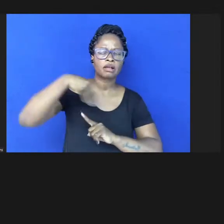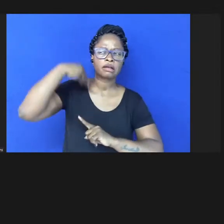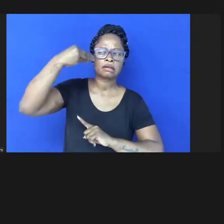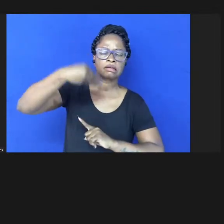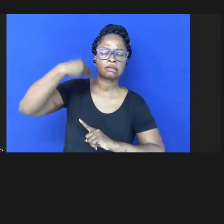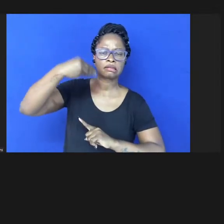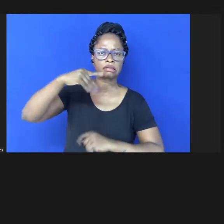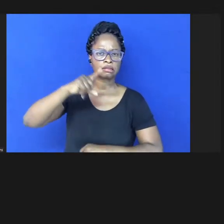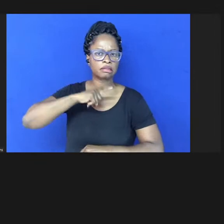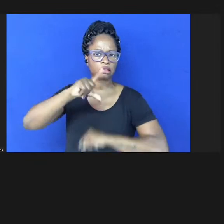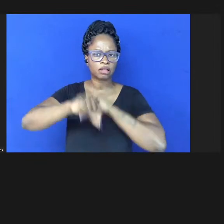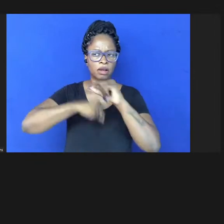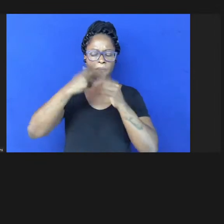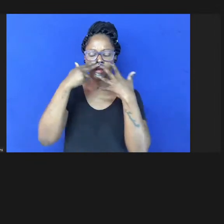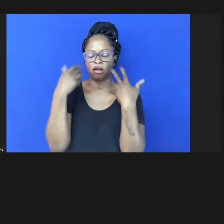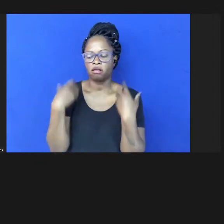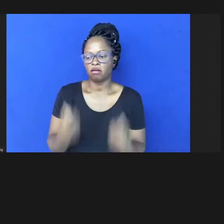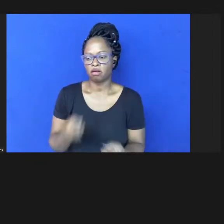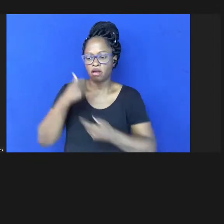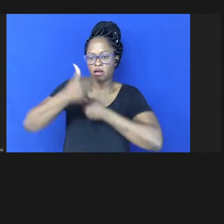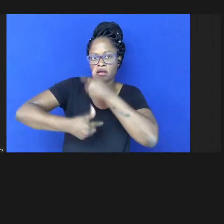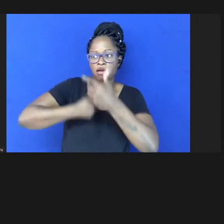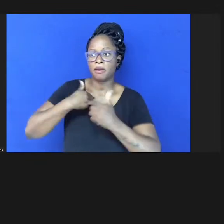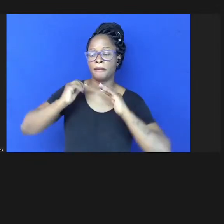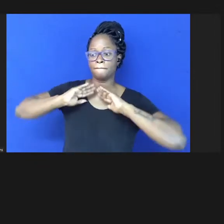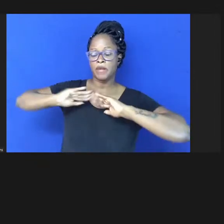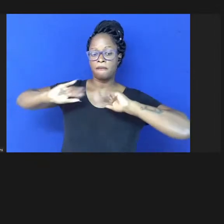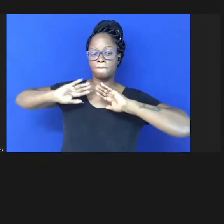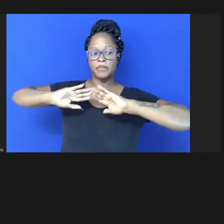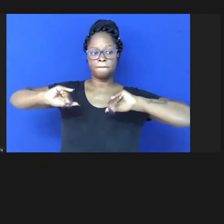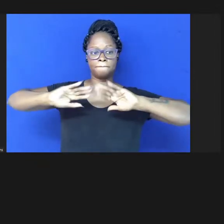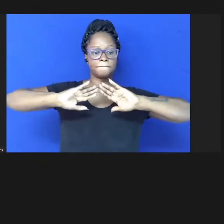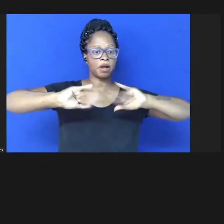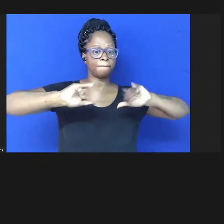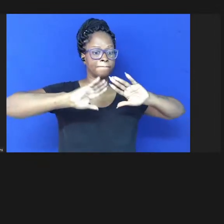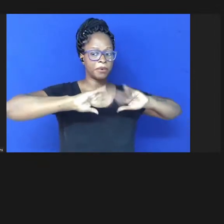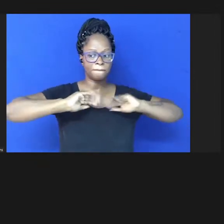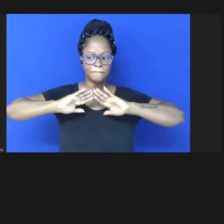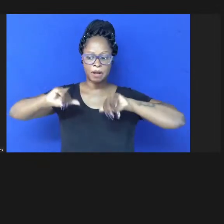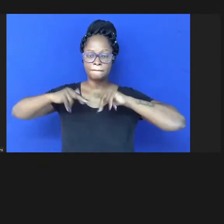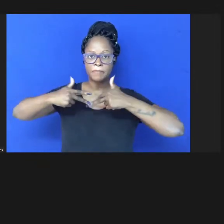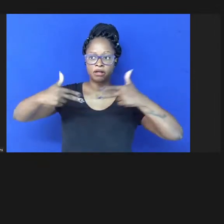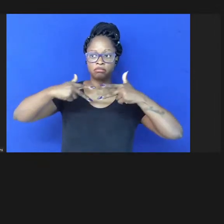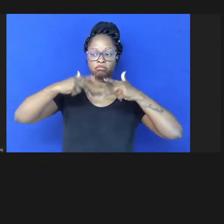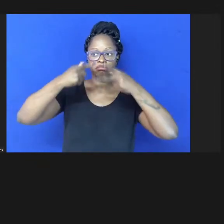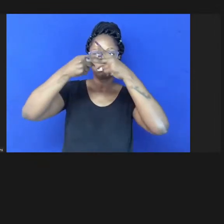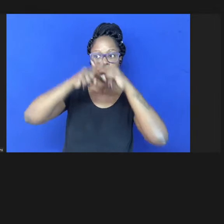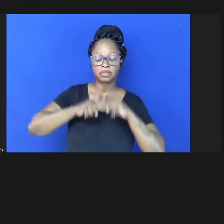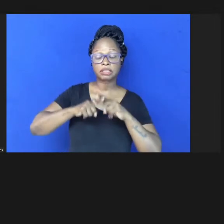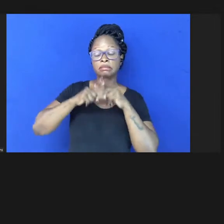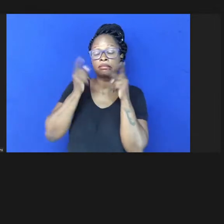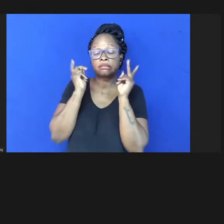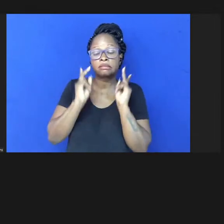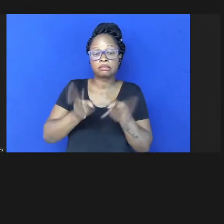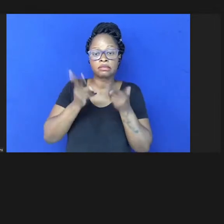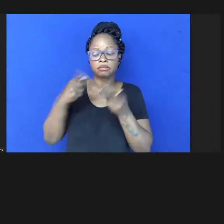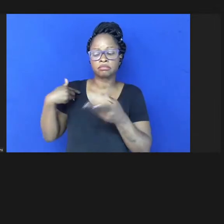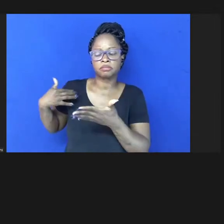sobrecarregados com pedidos para fazer esse tipo de revisão e frequentemente